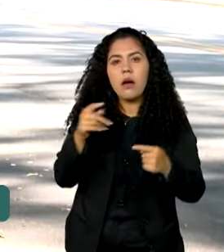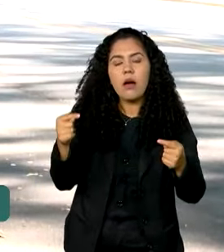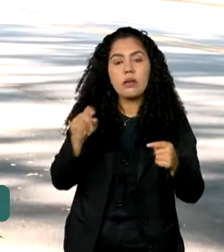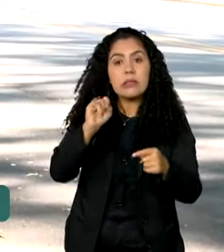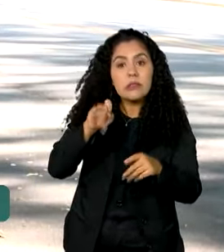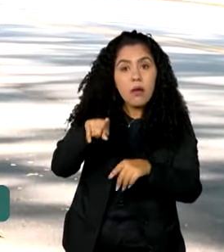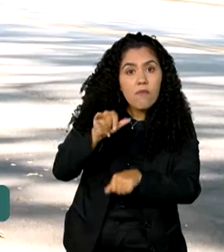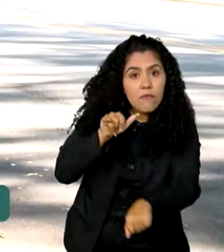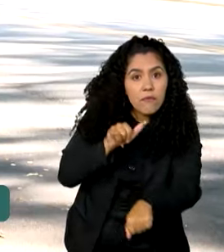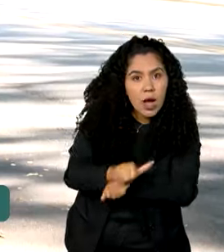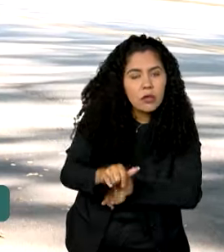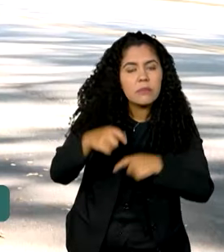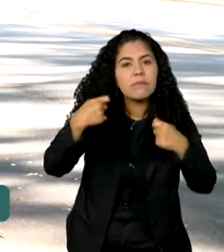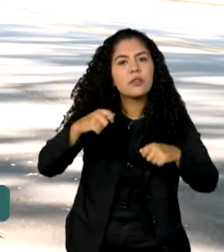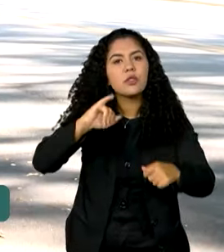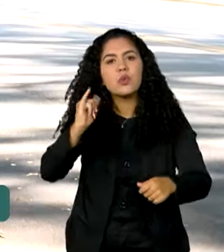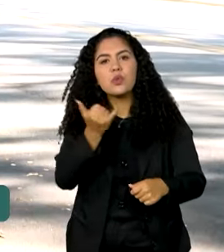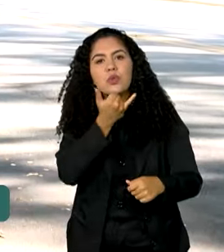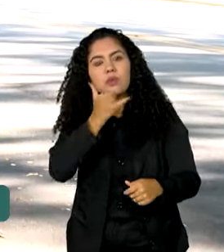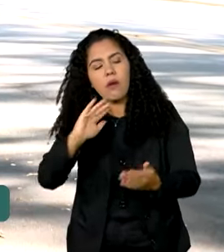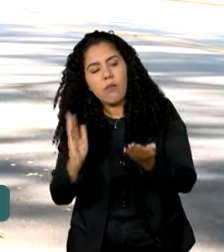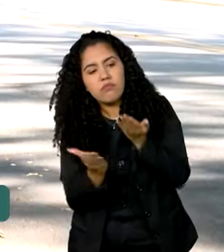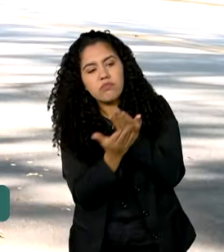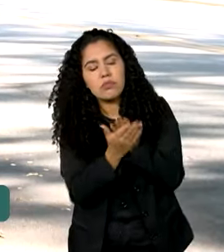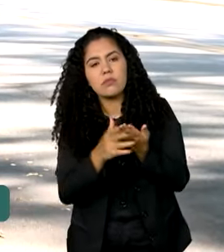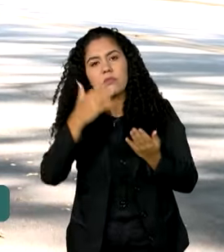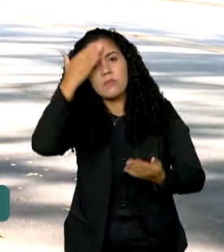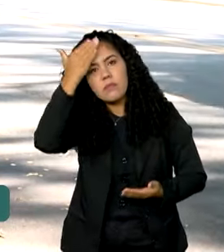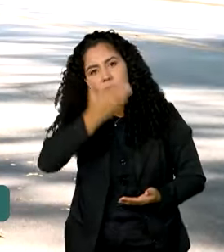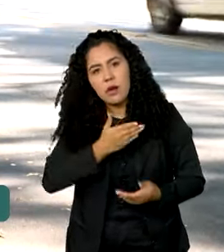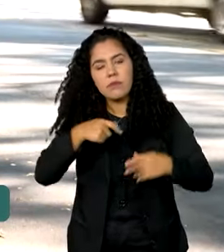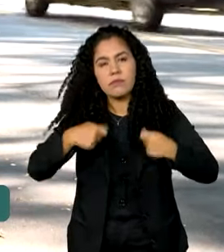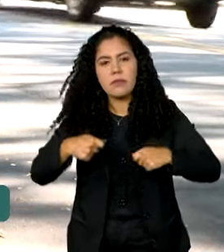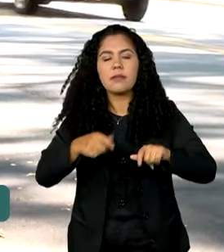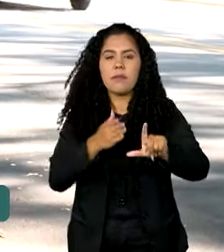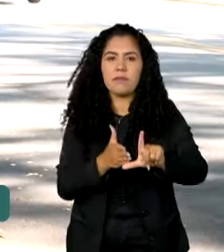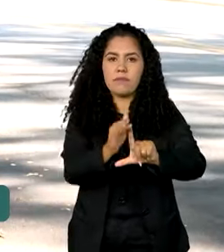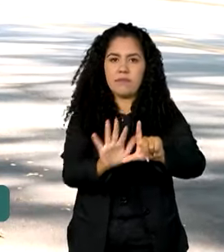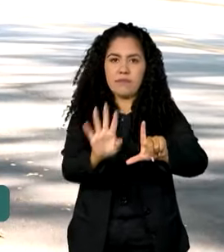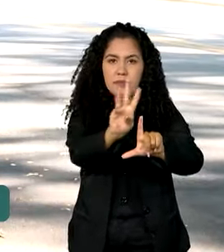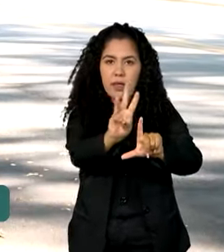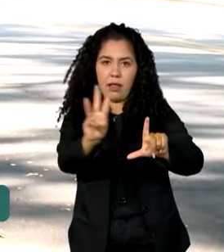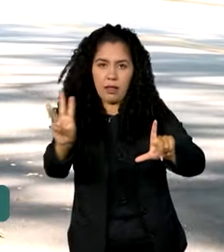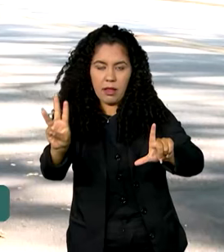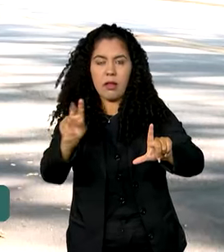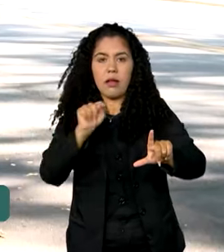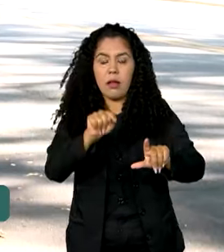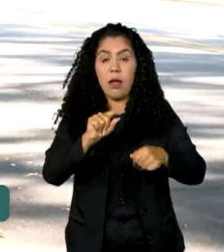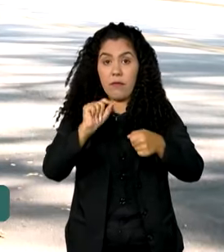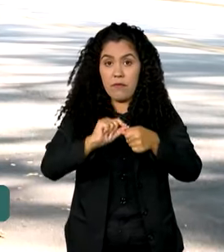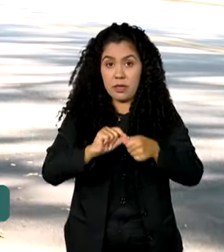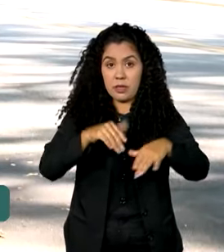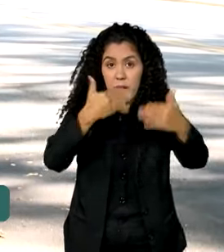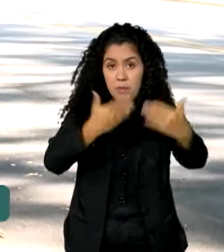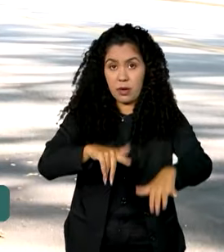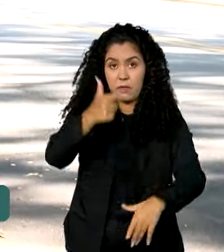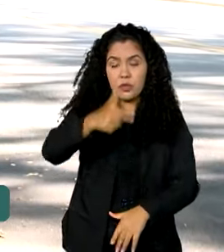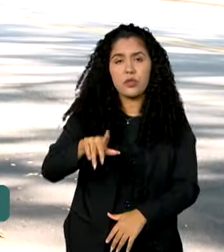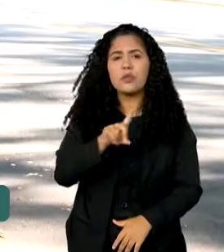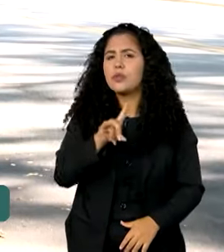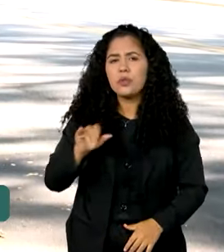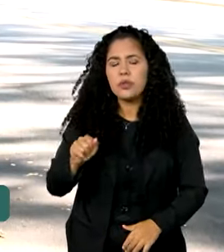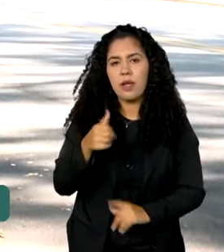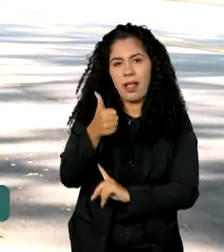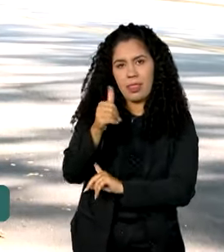que faltou e que tem a justificativa e deve ser feito por meio da página do participante. A reaplicação acontecerá nos dias